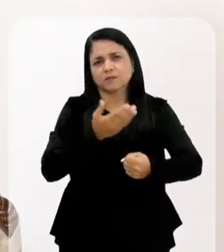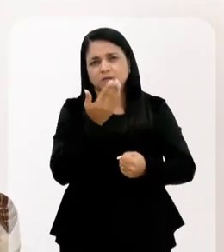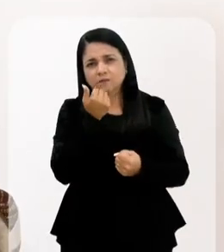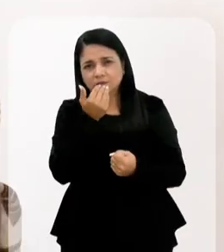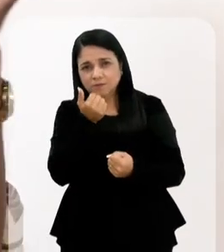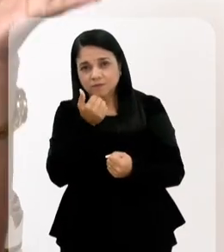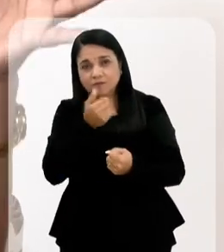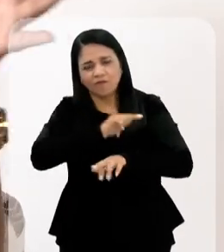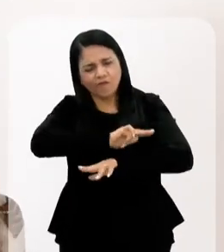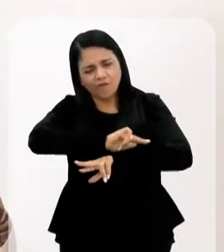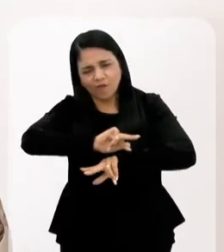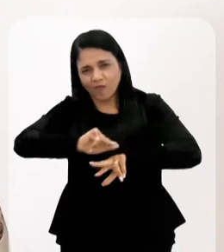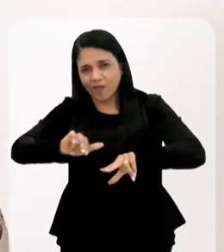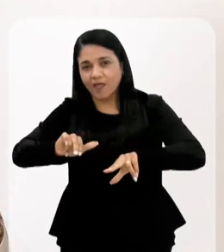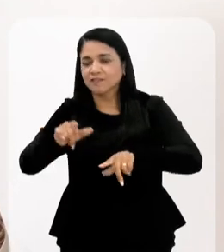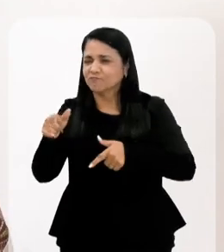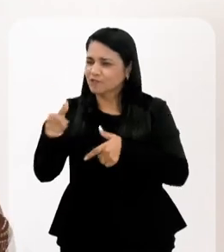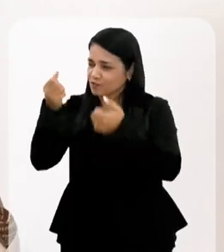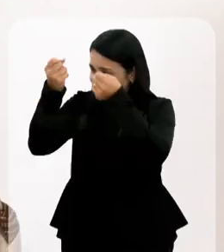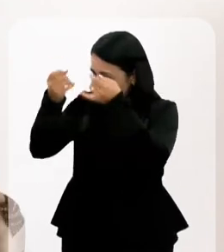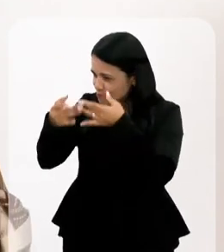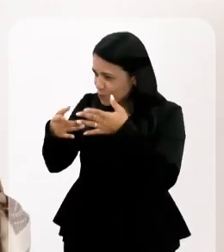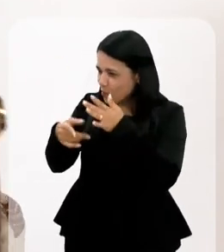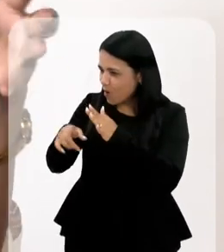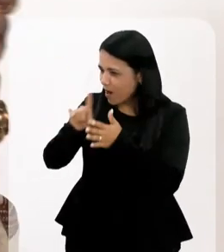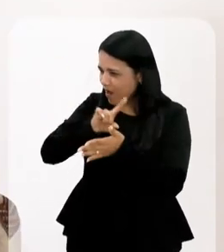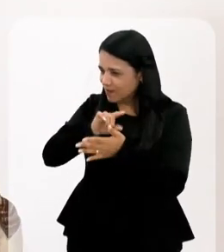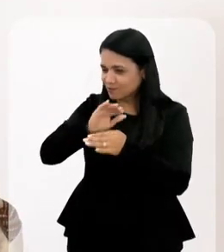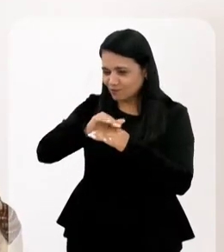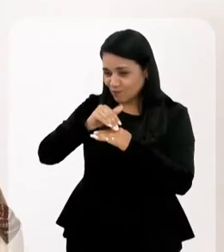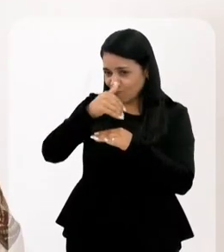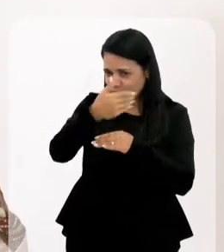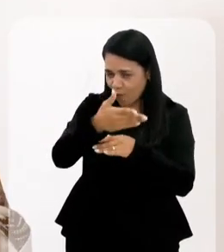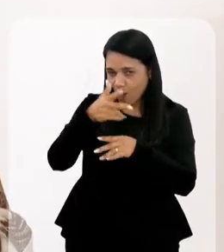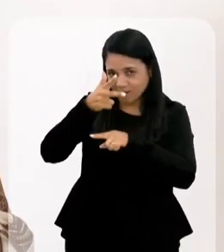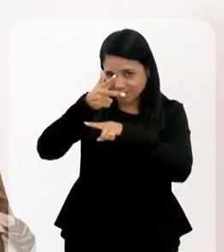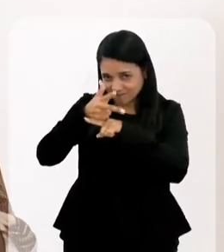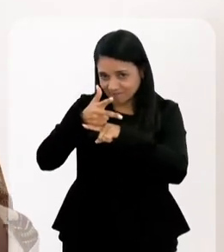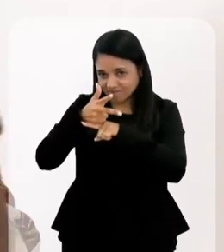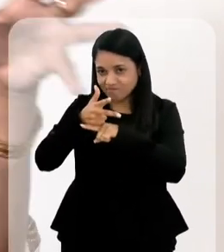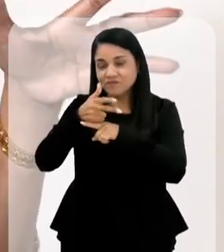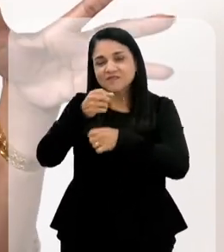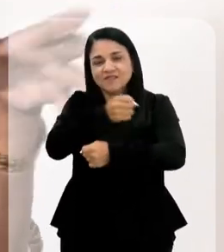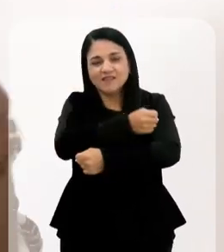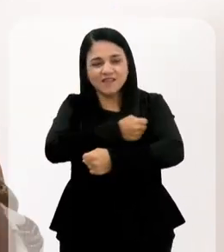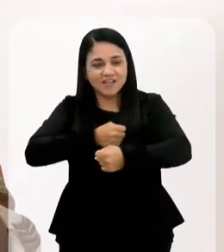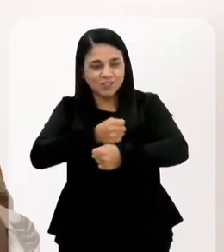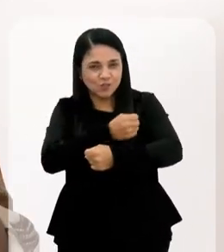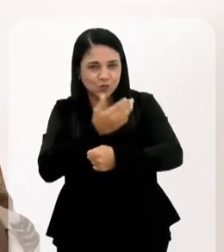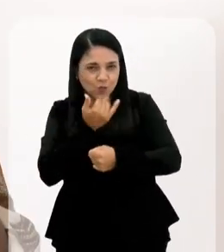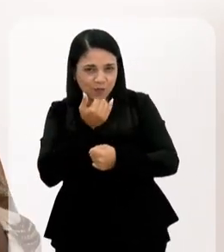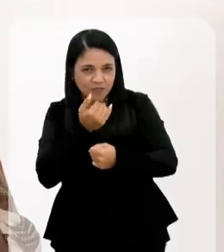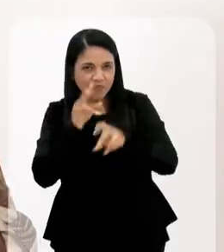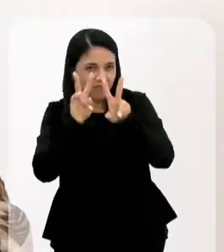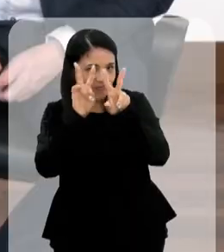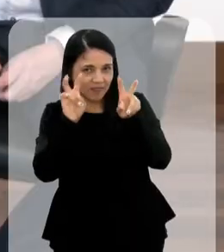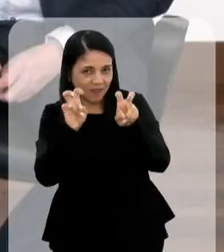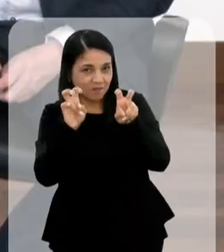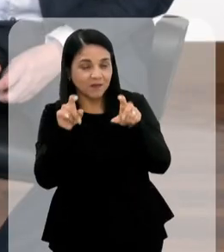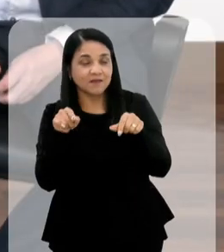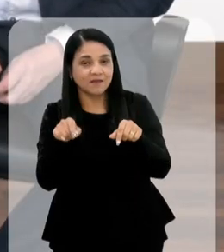que você falou ainda há pouco aqui, quando a gente estava fora do ar, sobre gastronomia.